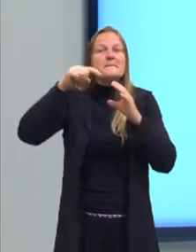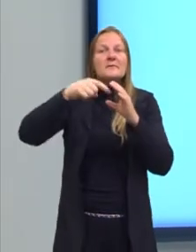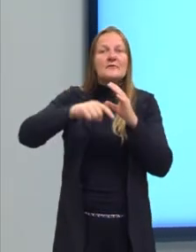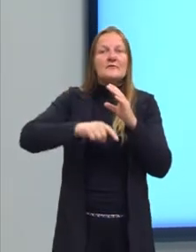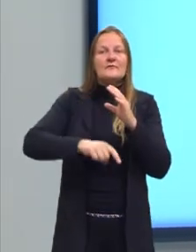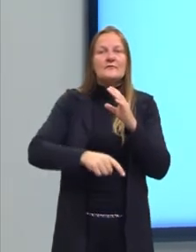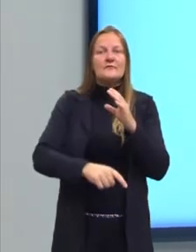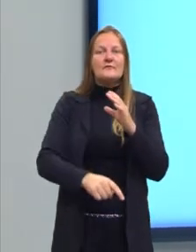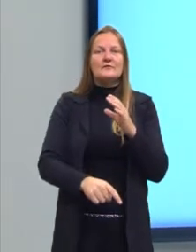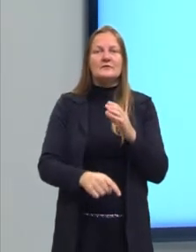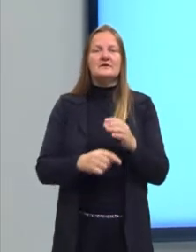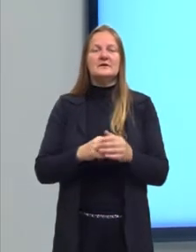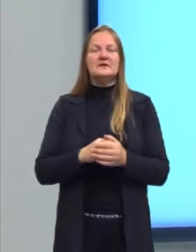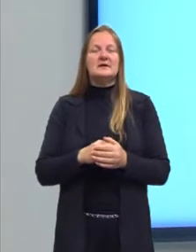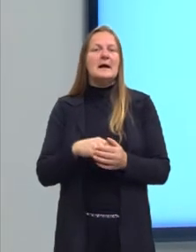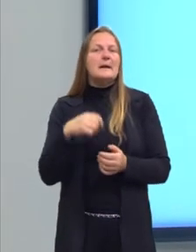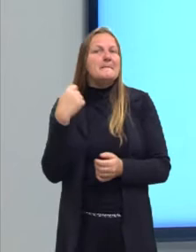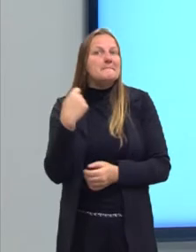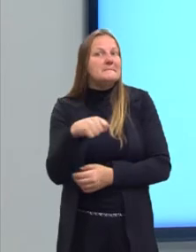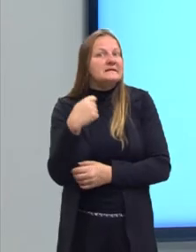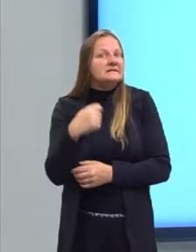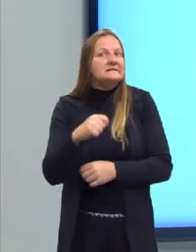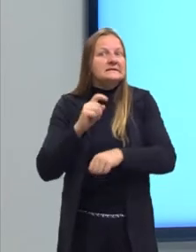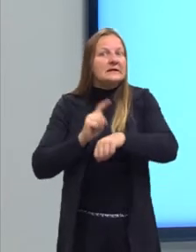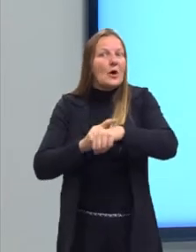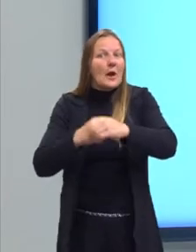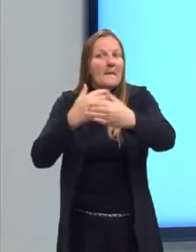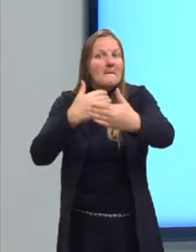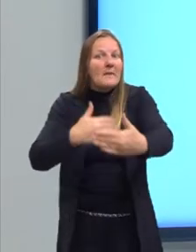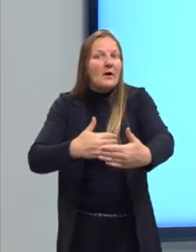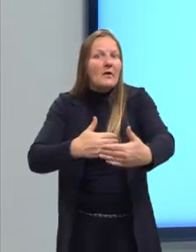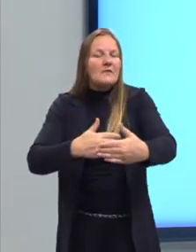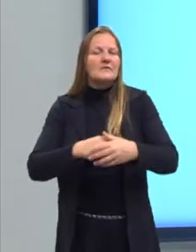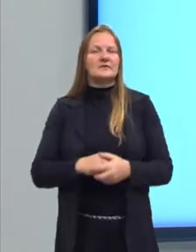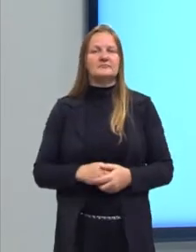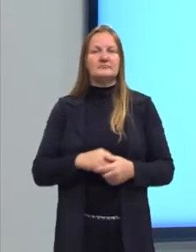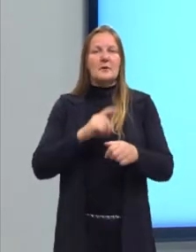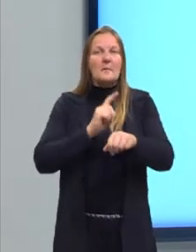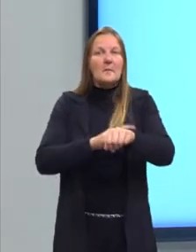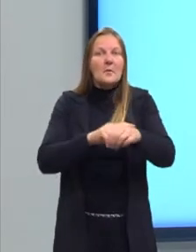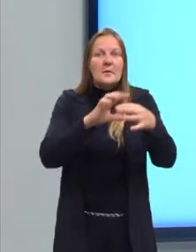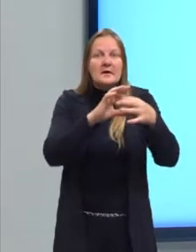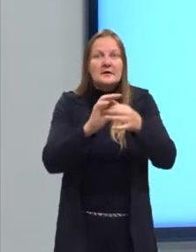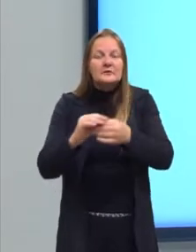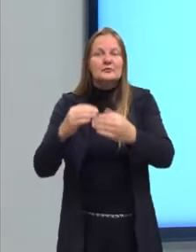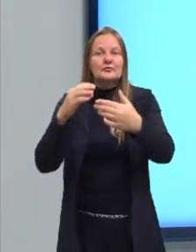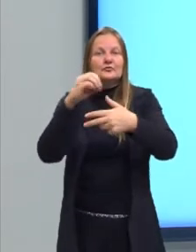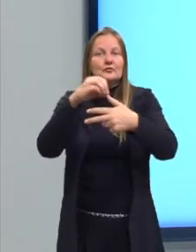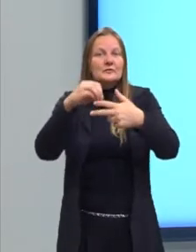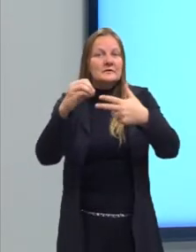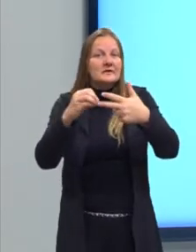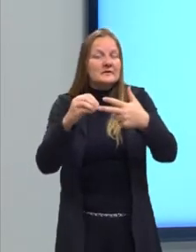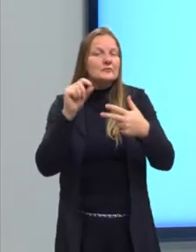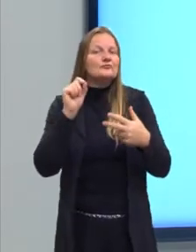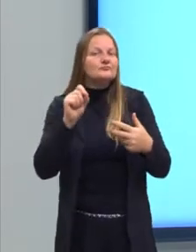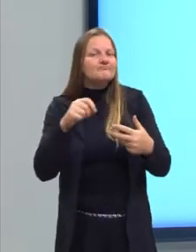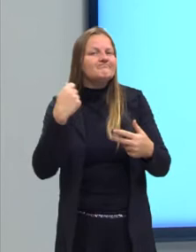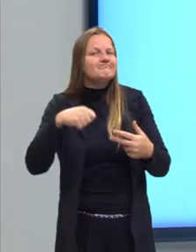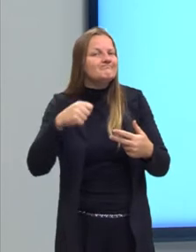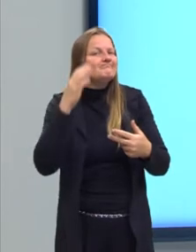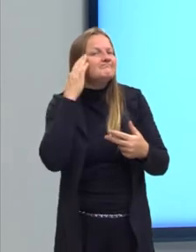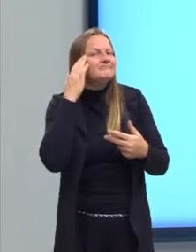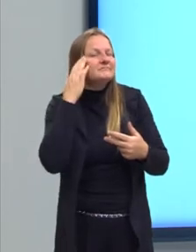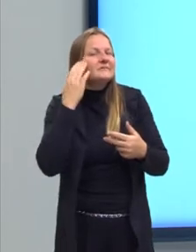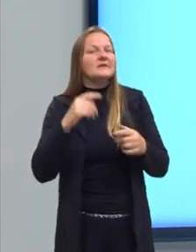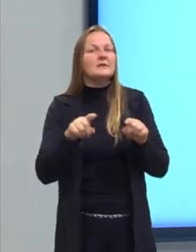ou melhor, na ponta do lápis na hora da prova? O que saber de Ecologia para o Enem? E também para alguma prova que